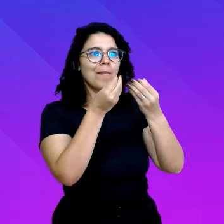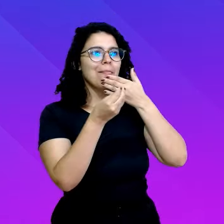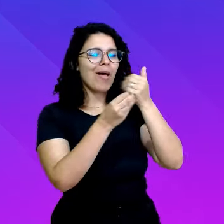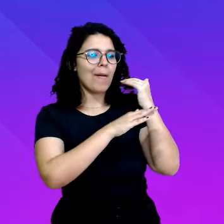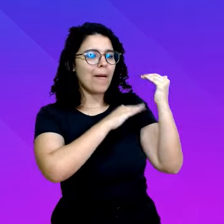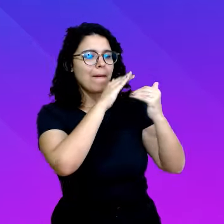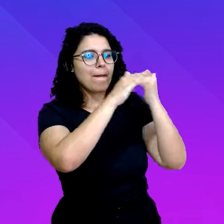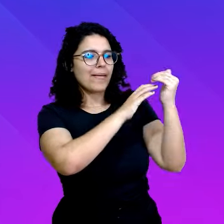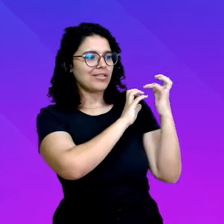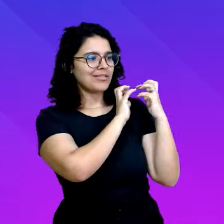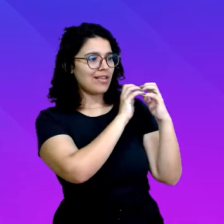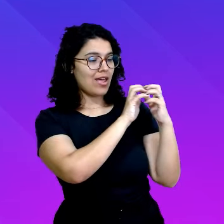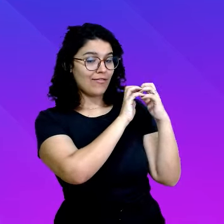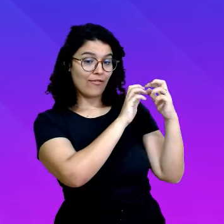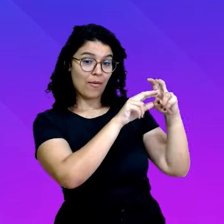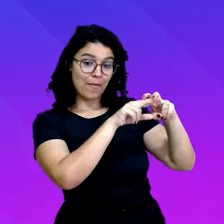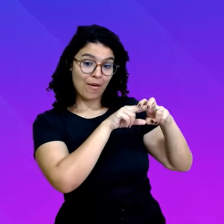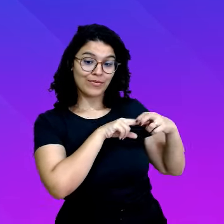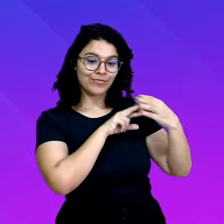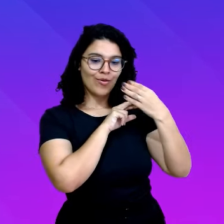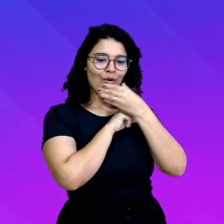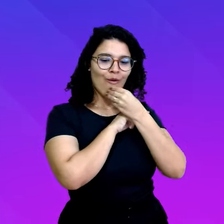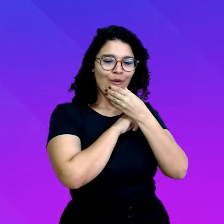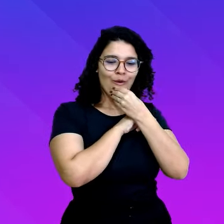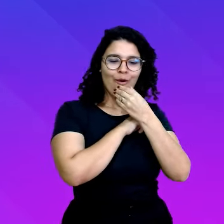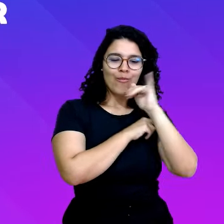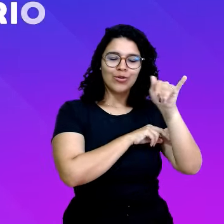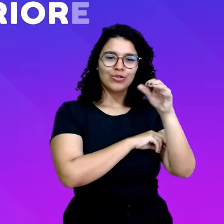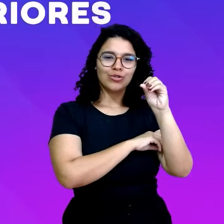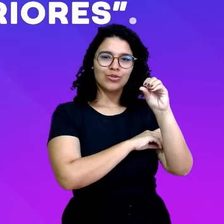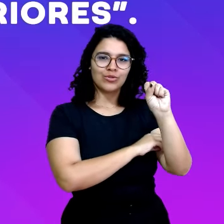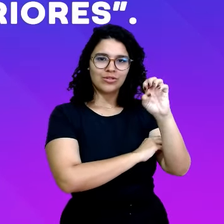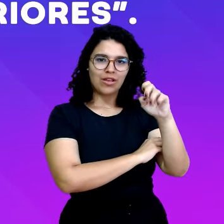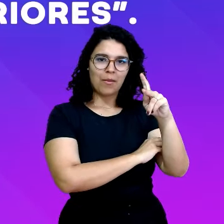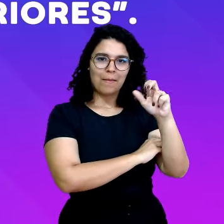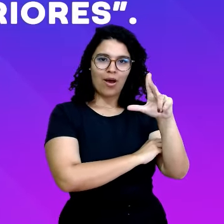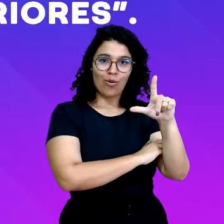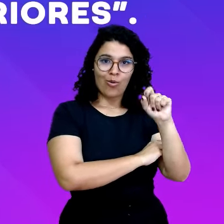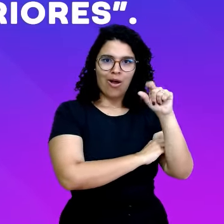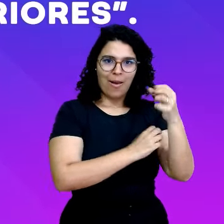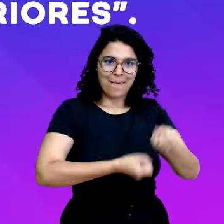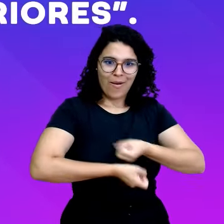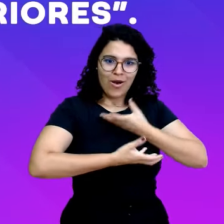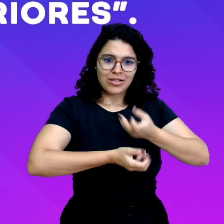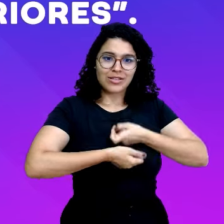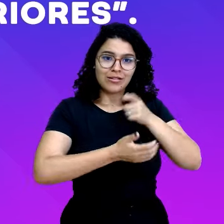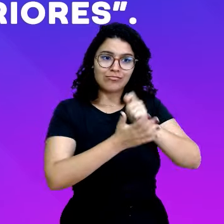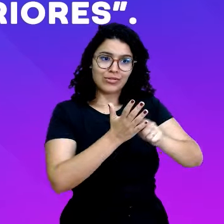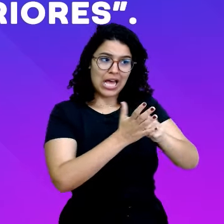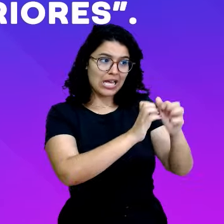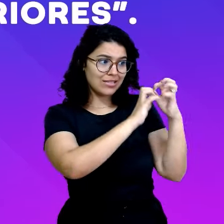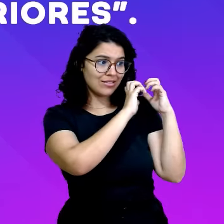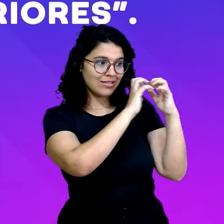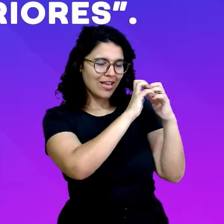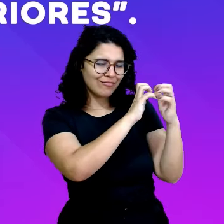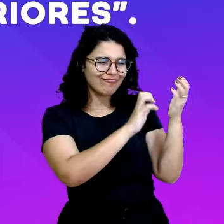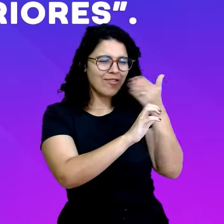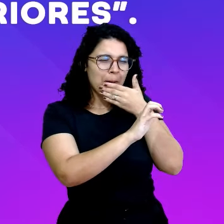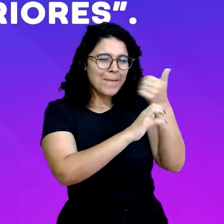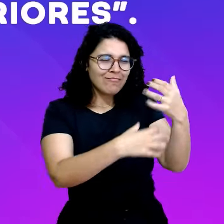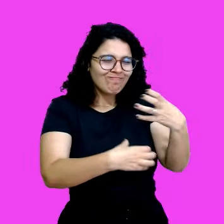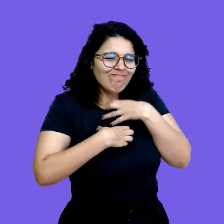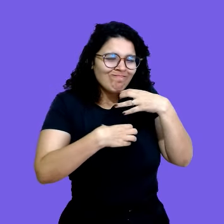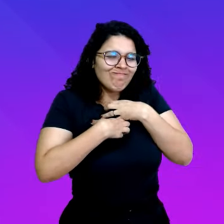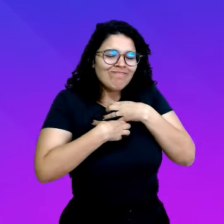porque, como diz o poeta e o tradutor José Paulo Paes, produzem satisfações infinitamente